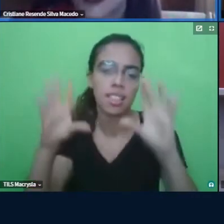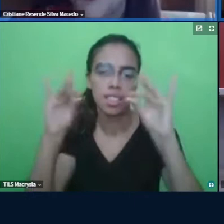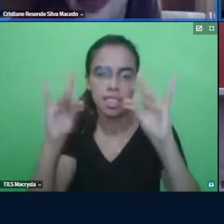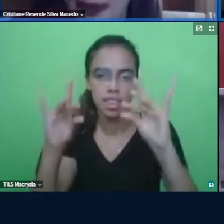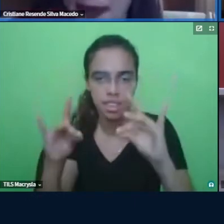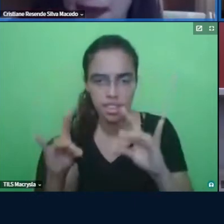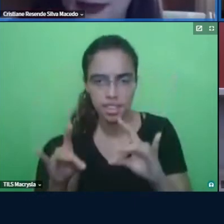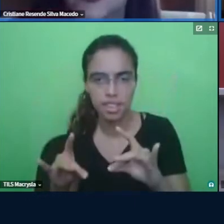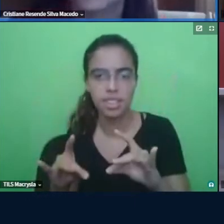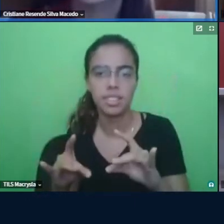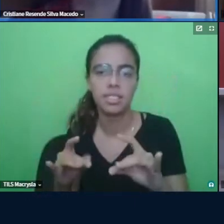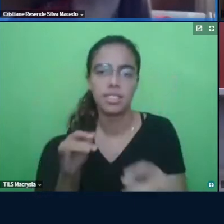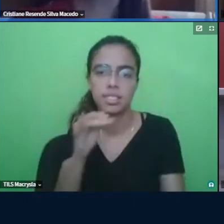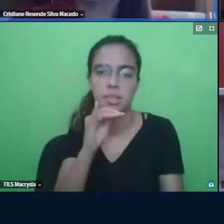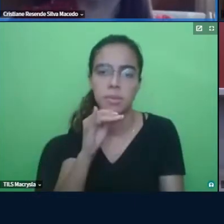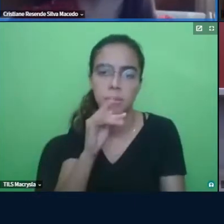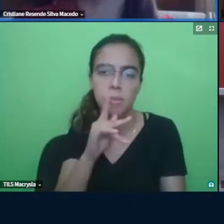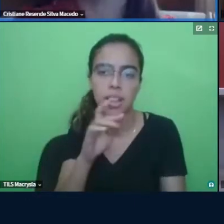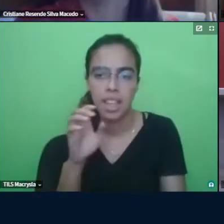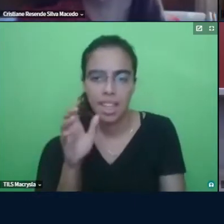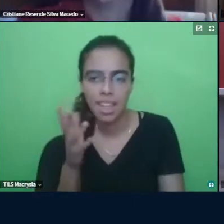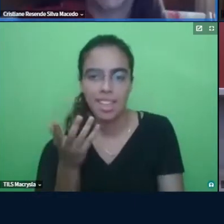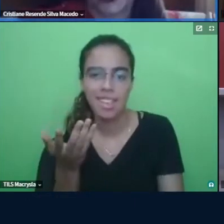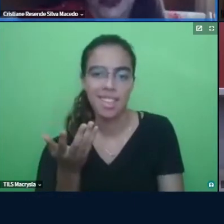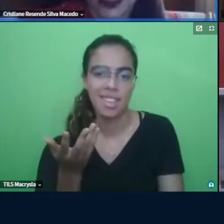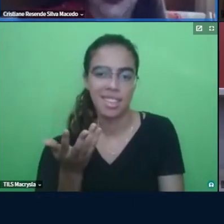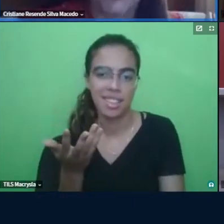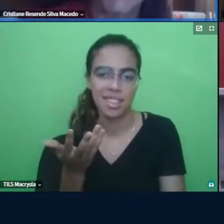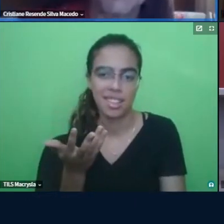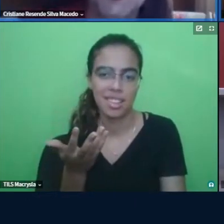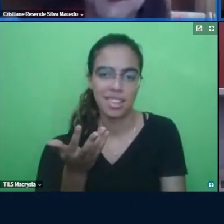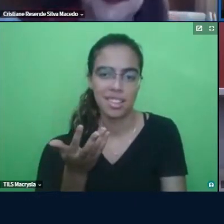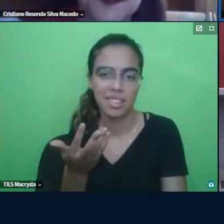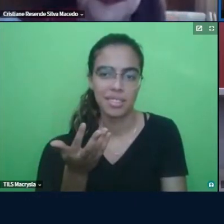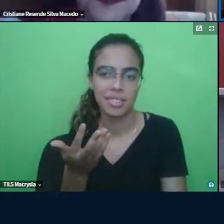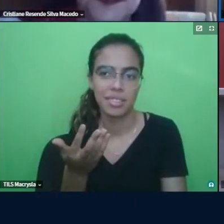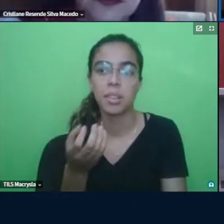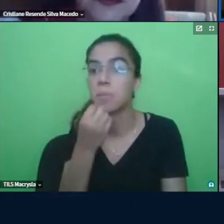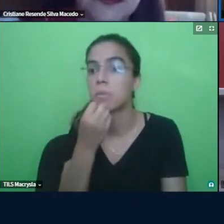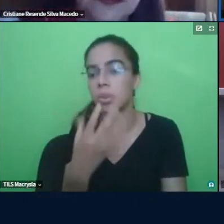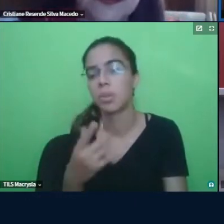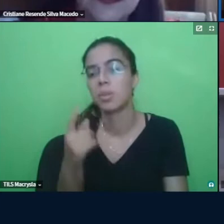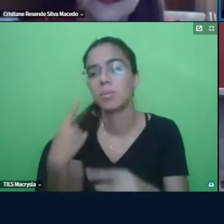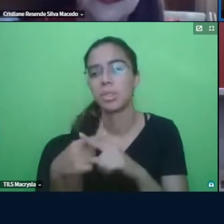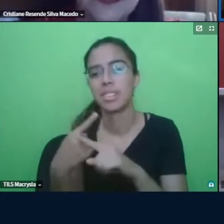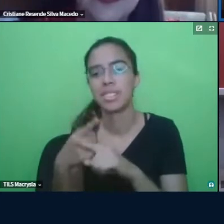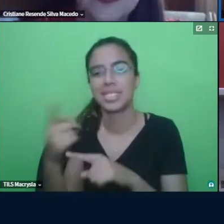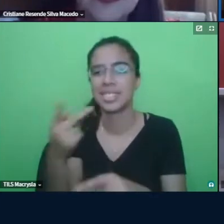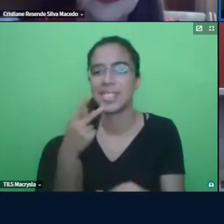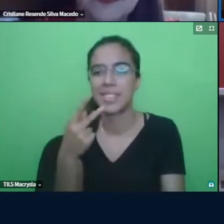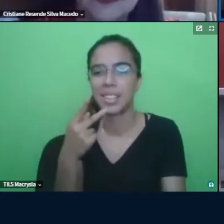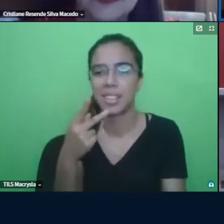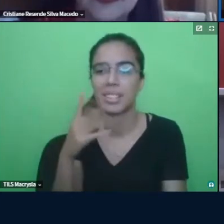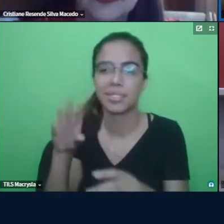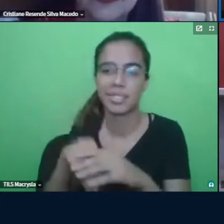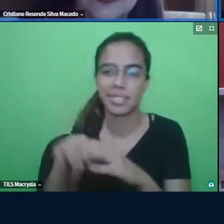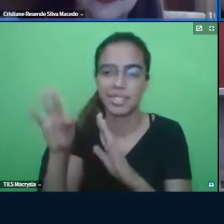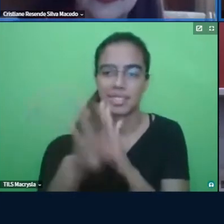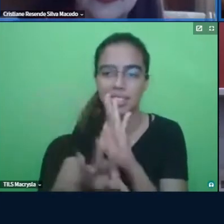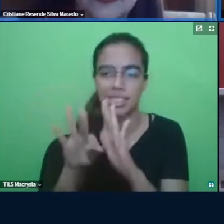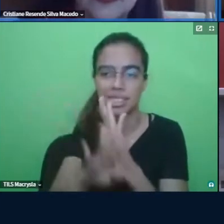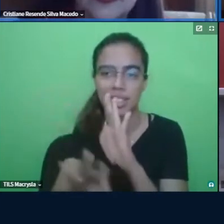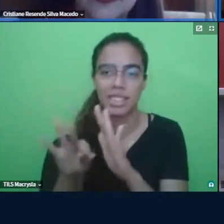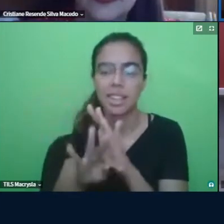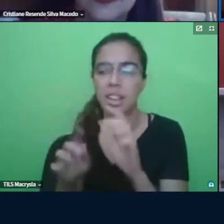pegar perto de tudo isso muito bem é porque você fala também no texto que nem todas foram observáveis